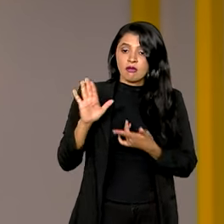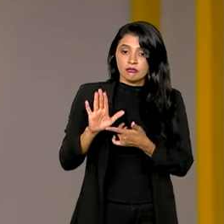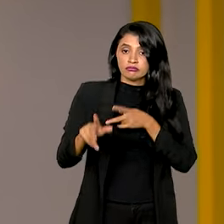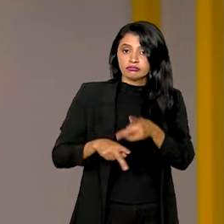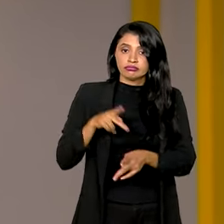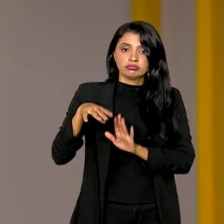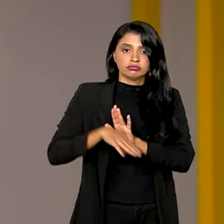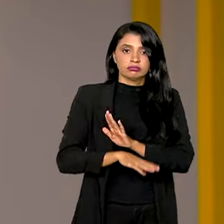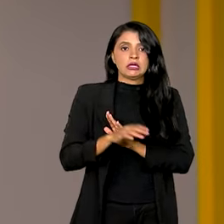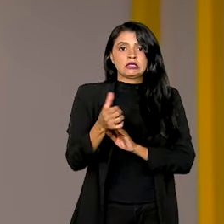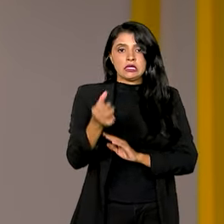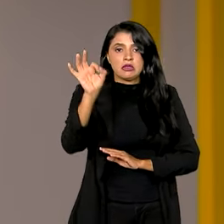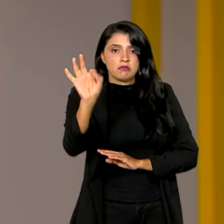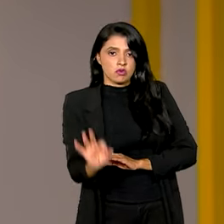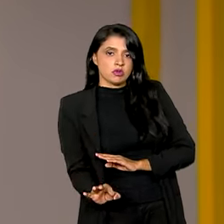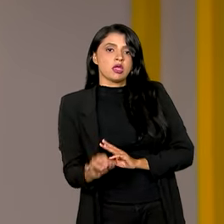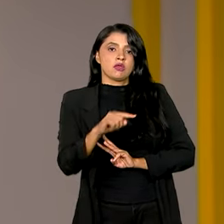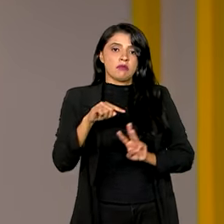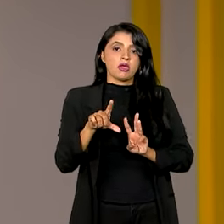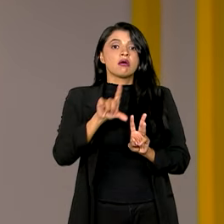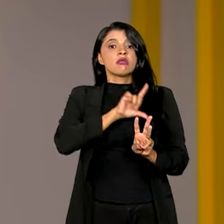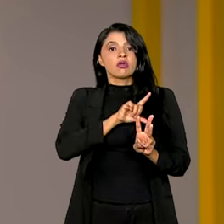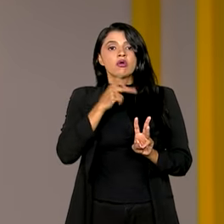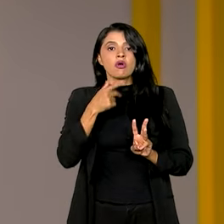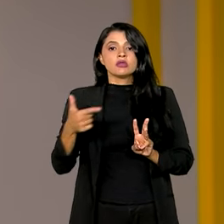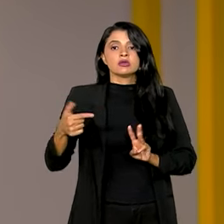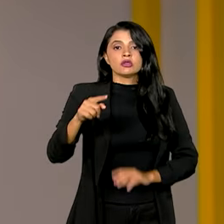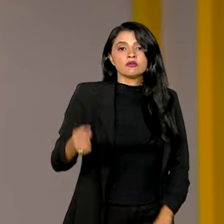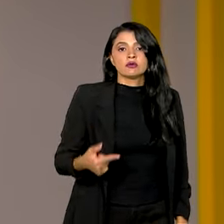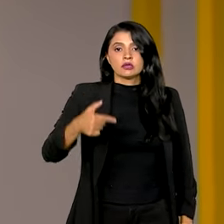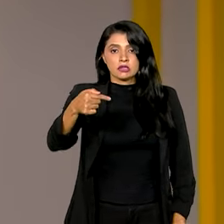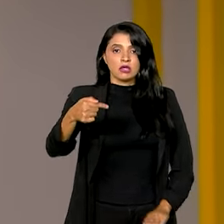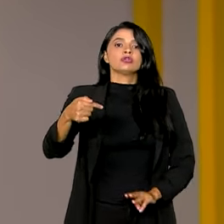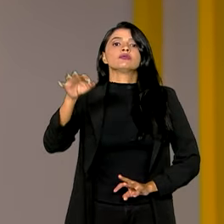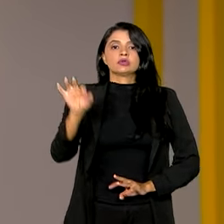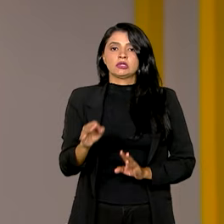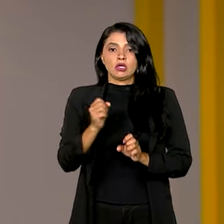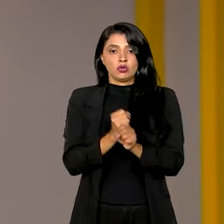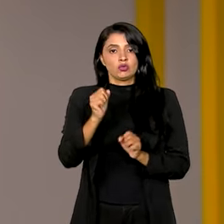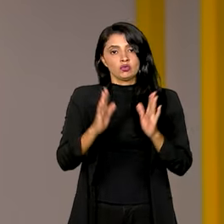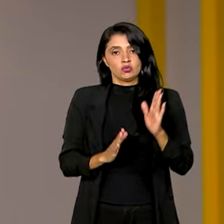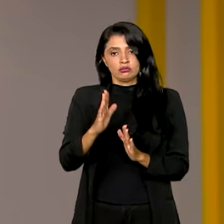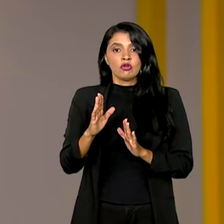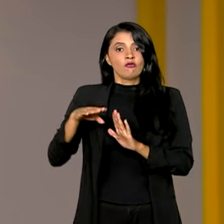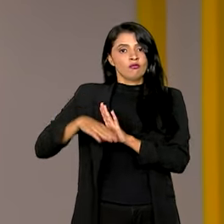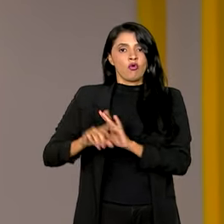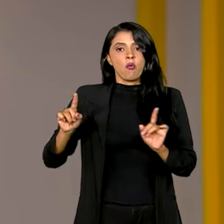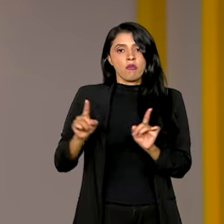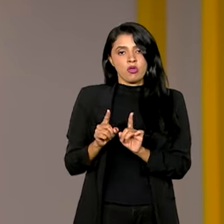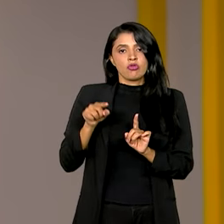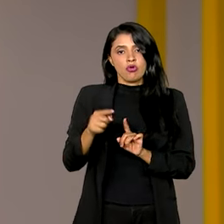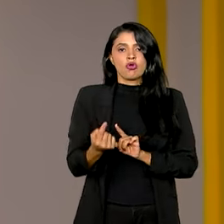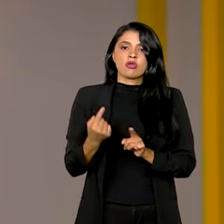caiu 6% frente ao trimestre anterior e 17,7% no ano. Foi o menor contingente desde